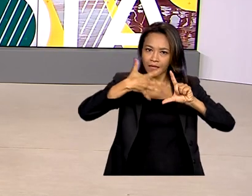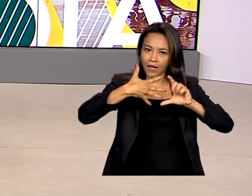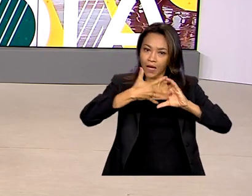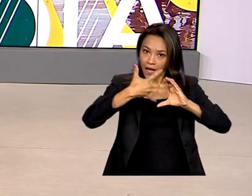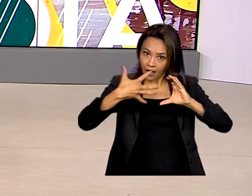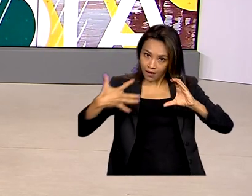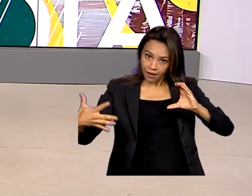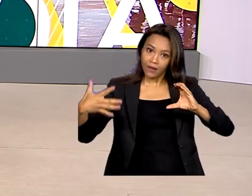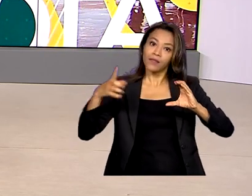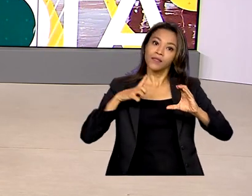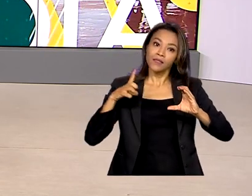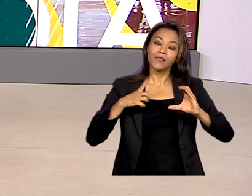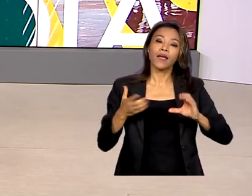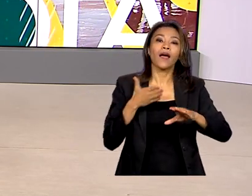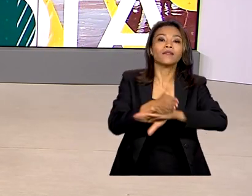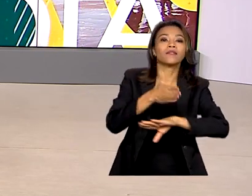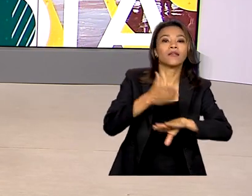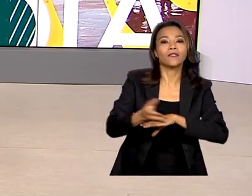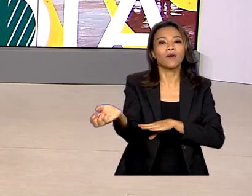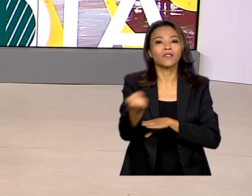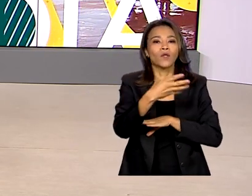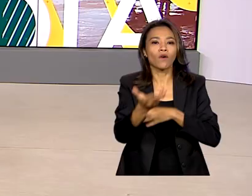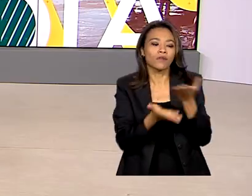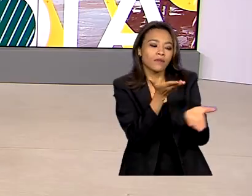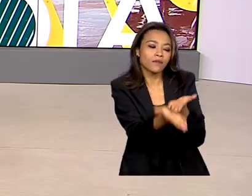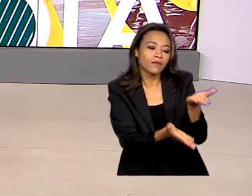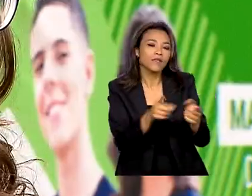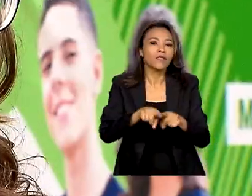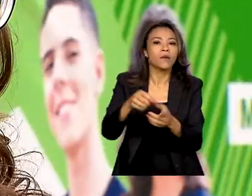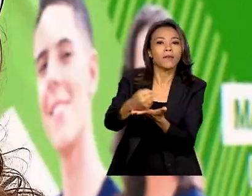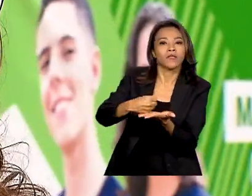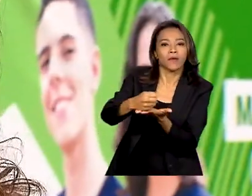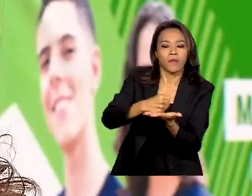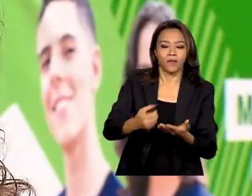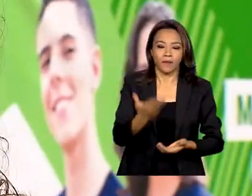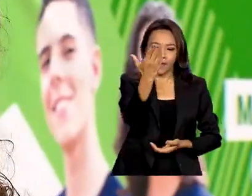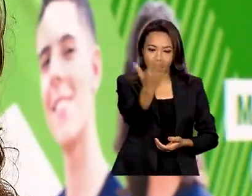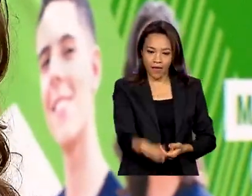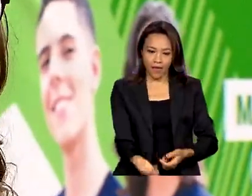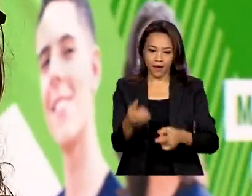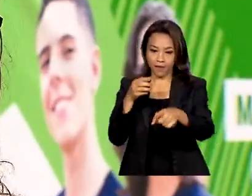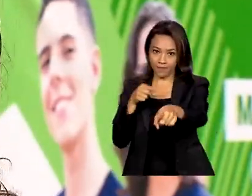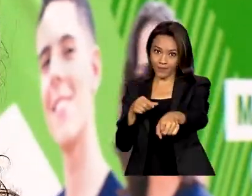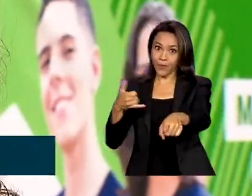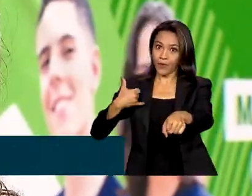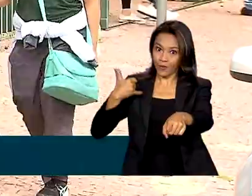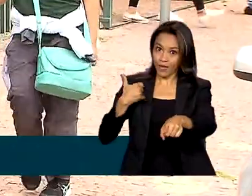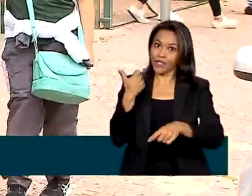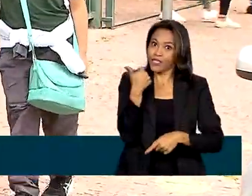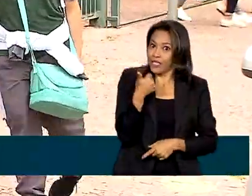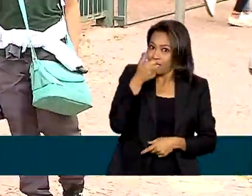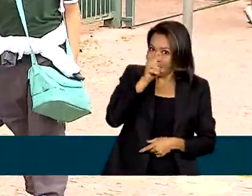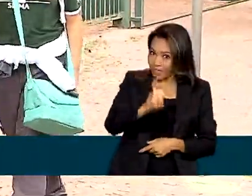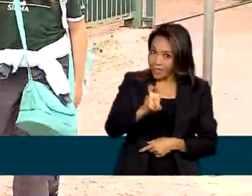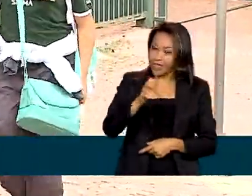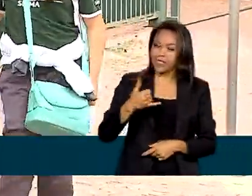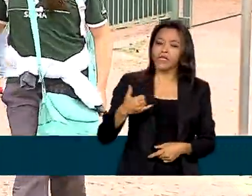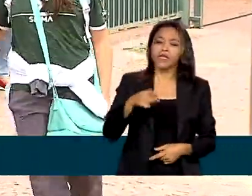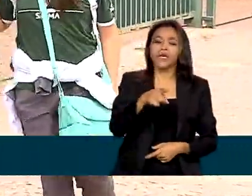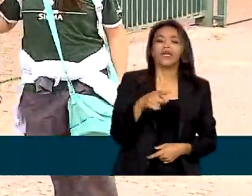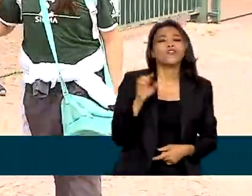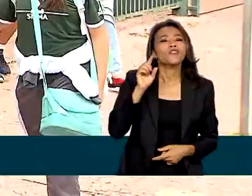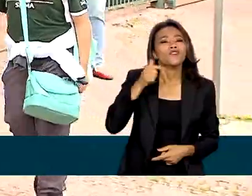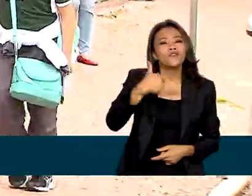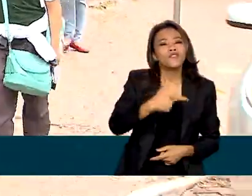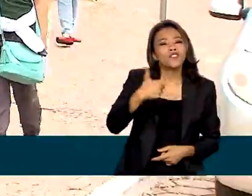acesso a novas terapias e a medicamentos adequados. Isabela tem hoje 15 anos. Aos 21 dias